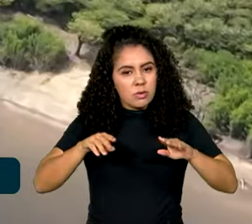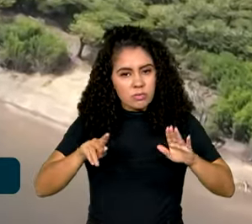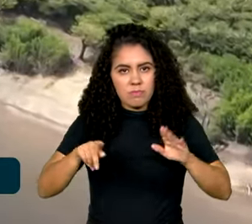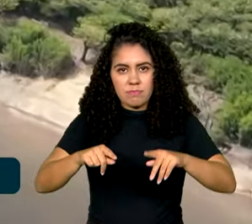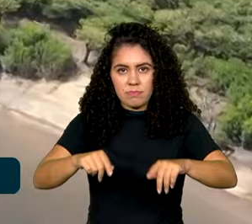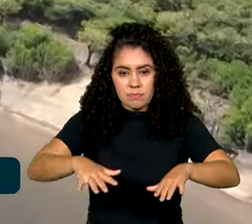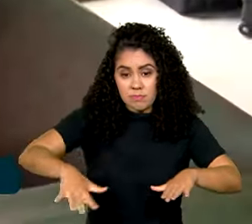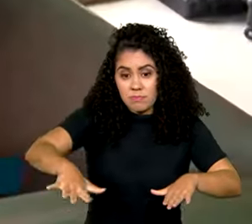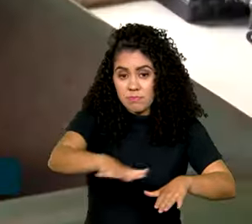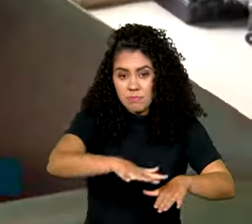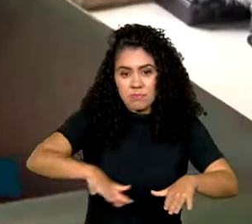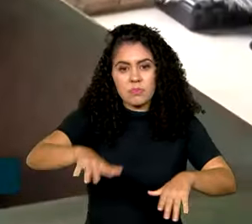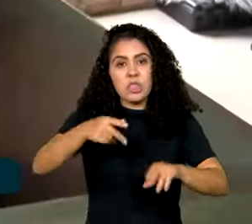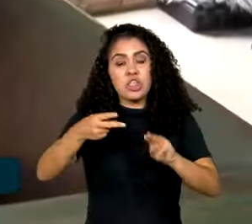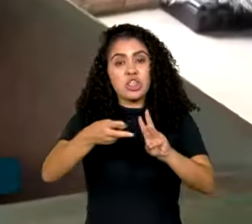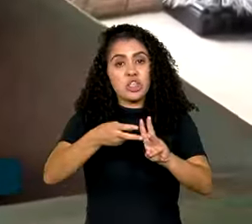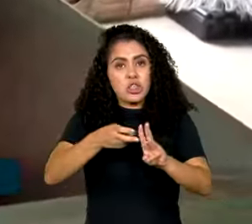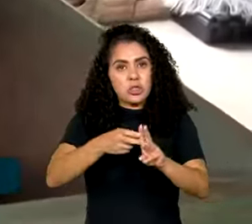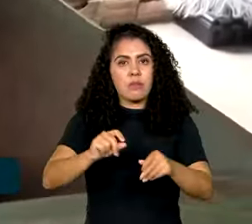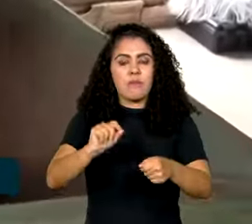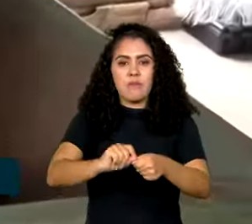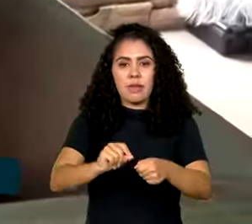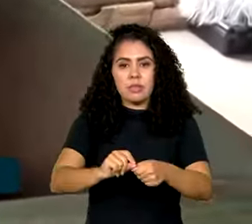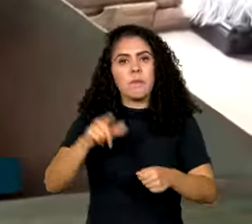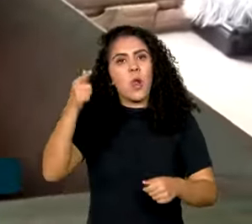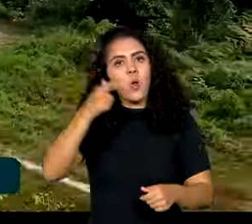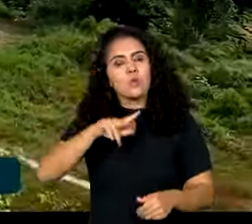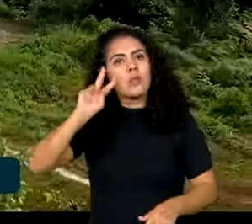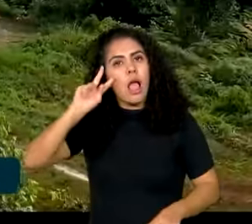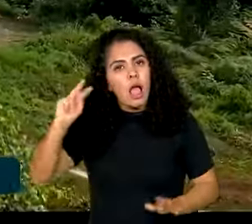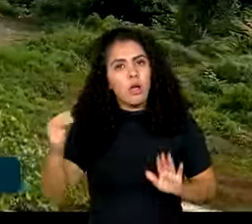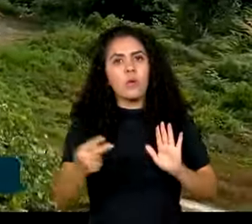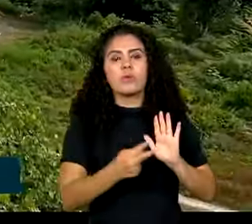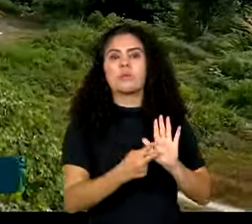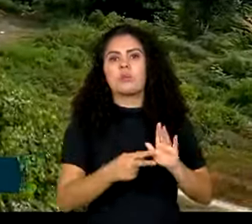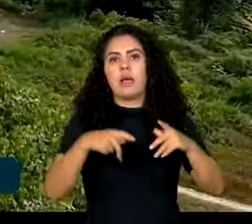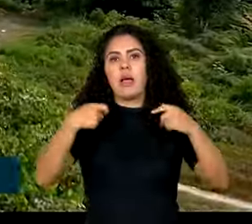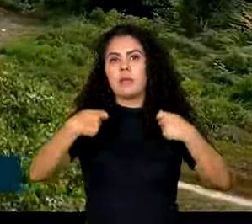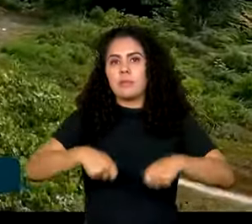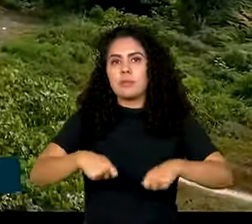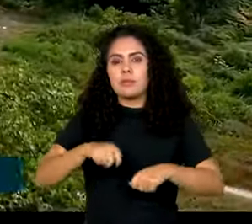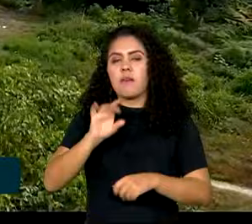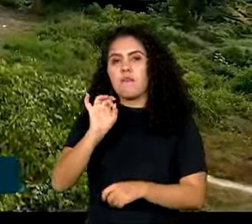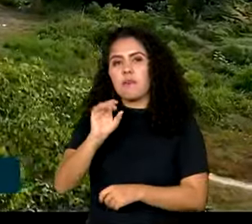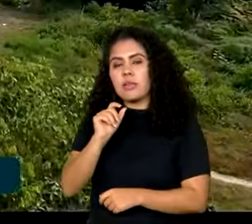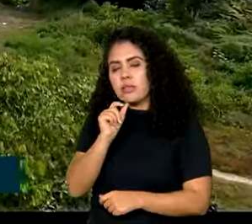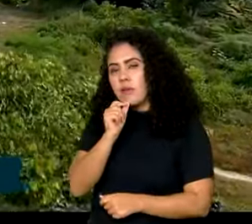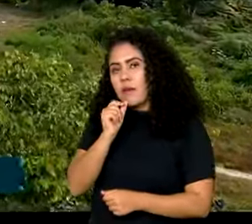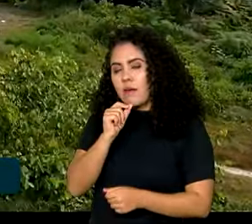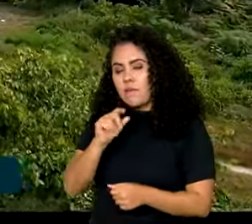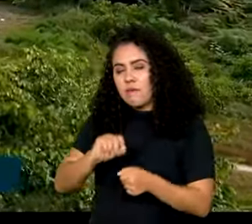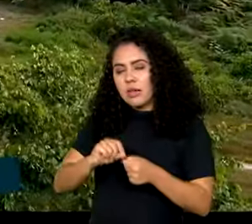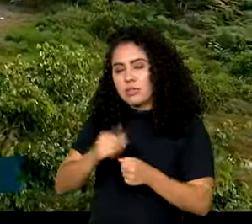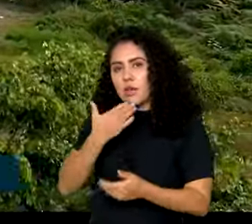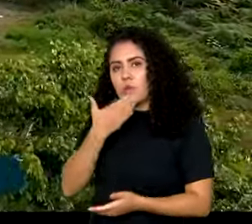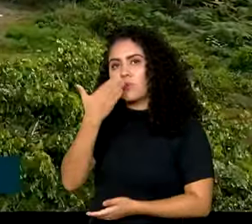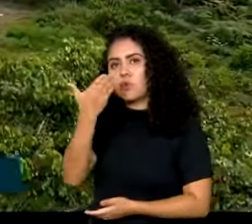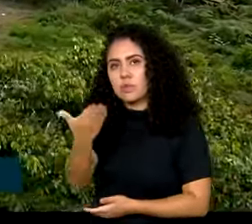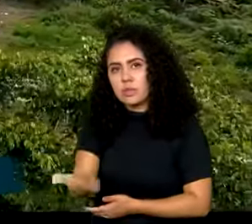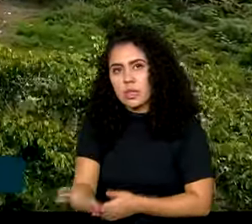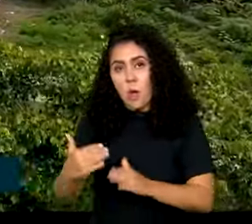por indígenas. Para ter o reconhecimento, basta fazer uma solicitação ao Ministério do